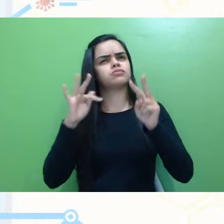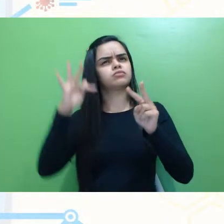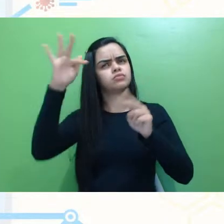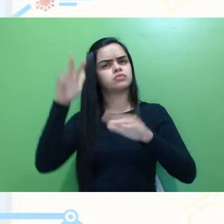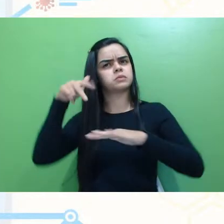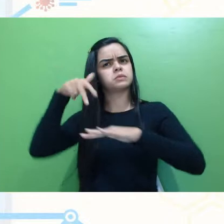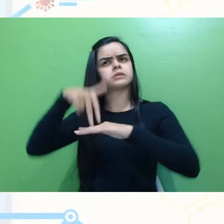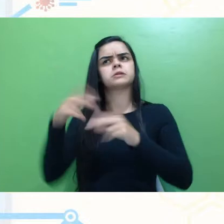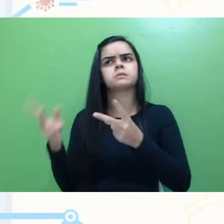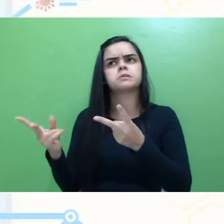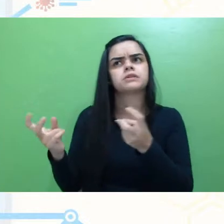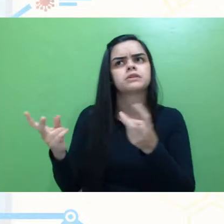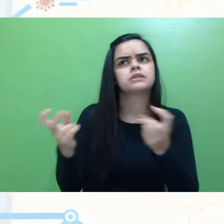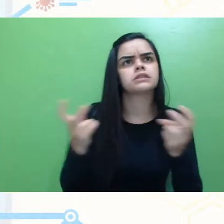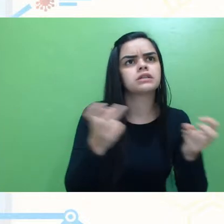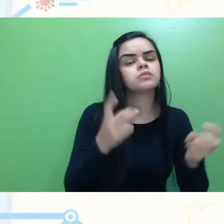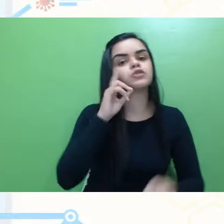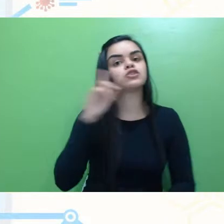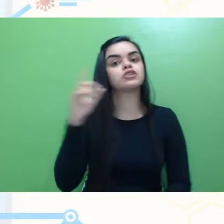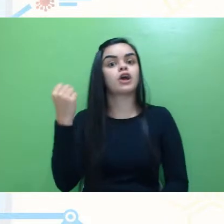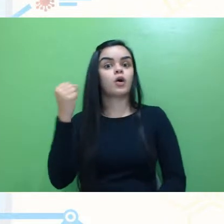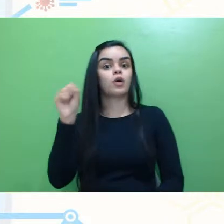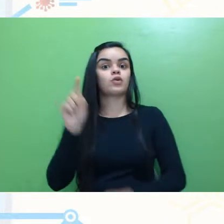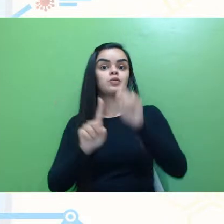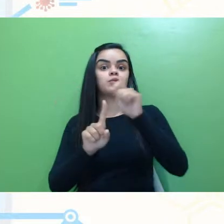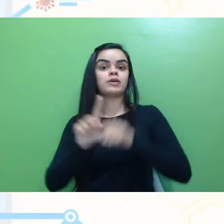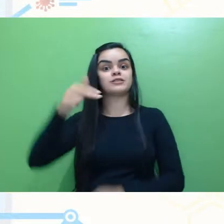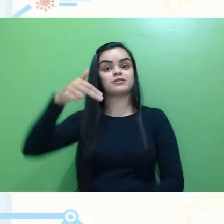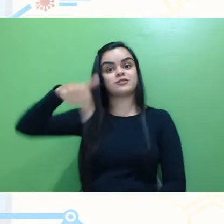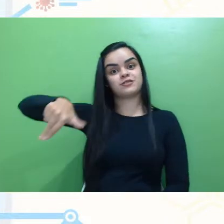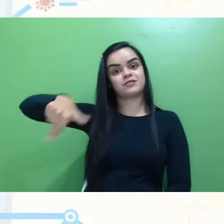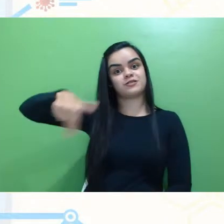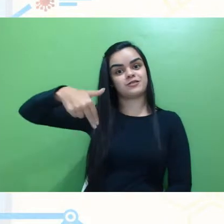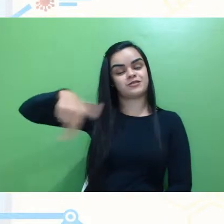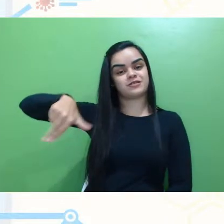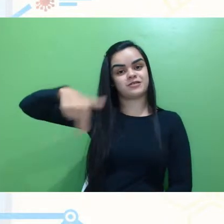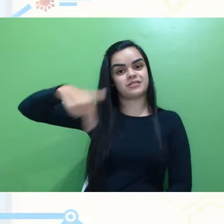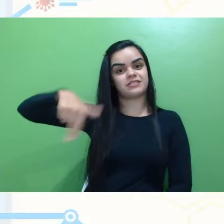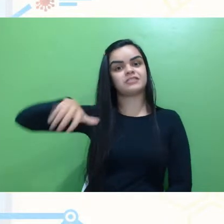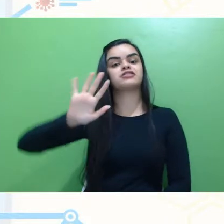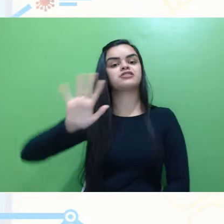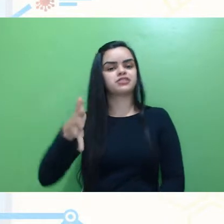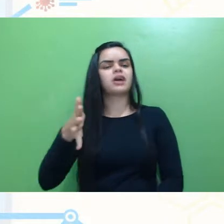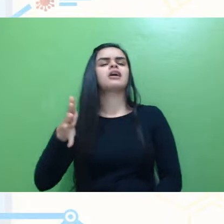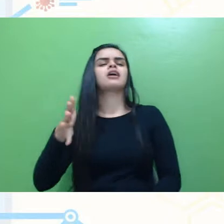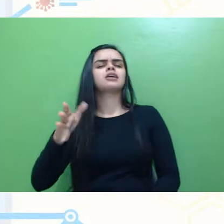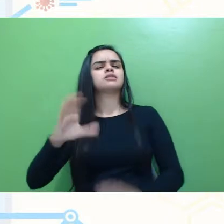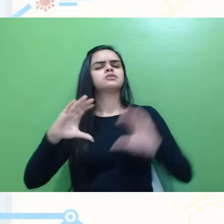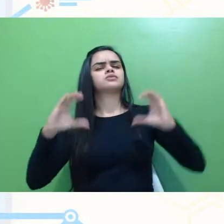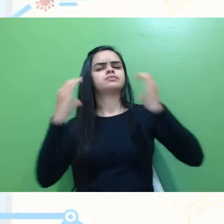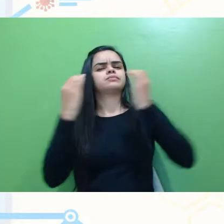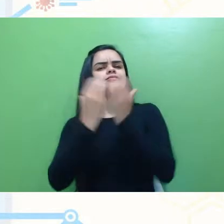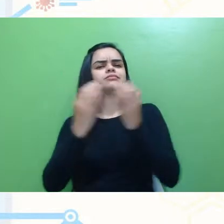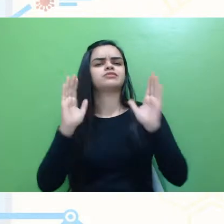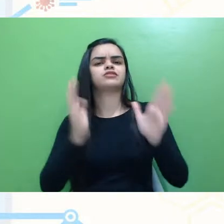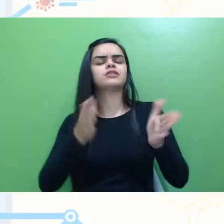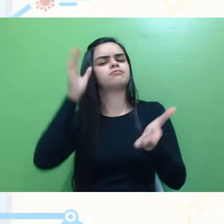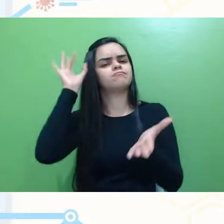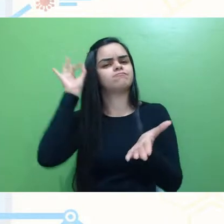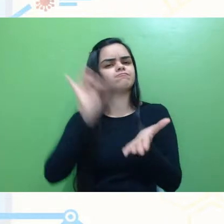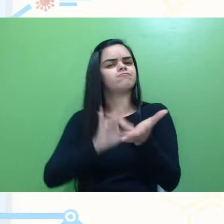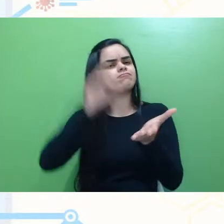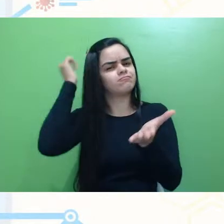percebe que até o dia 8 de novembro, quando a mesa ou a conferência de abertura estiver acontecendo,